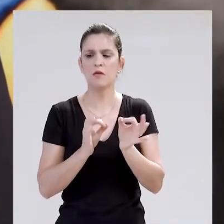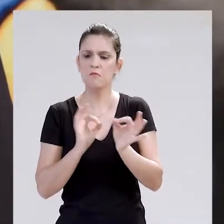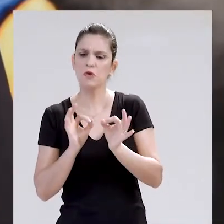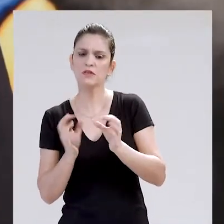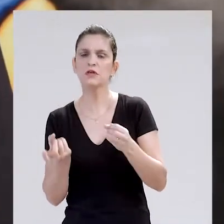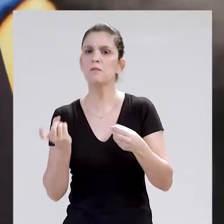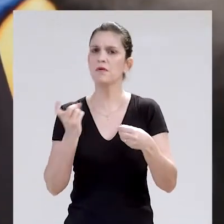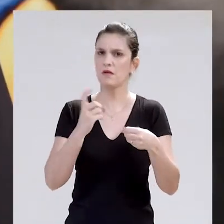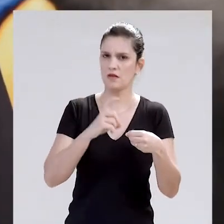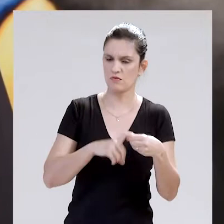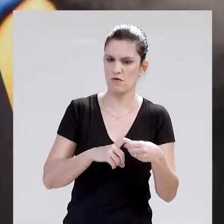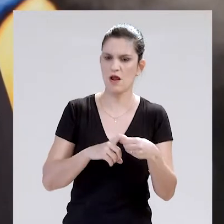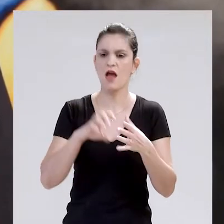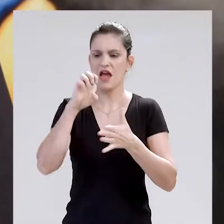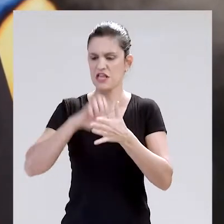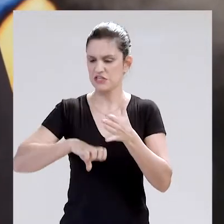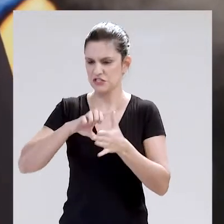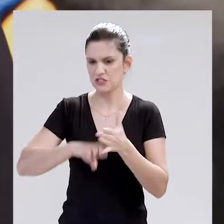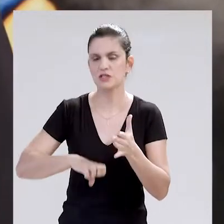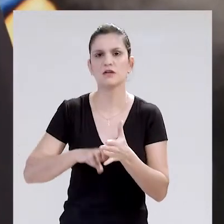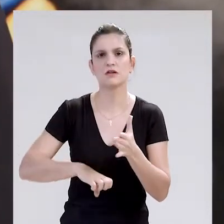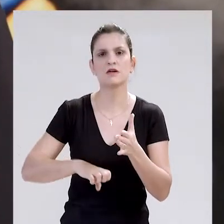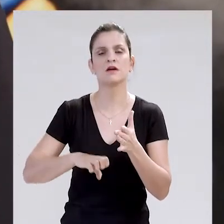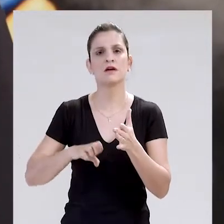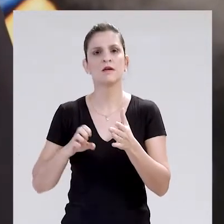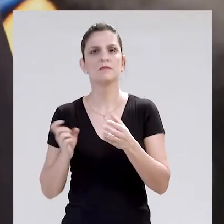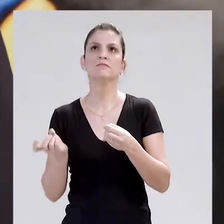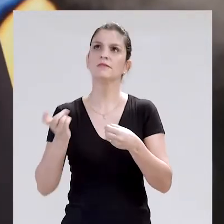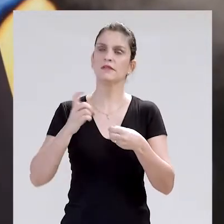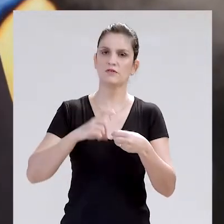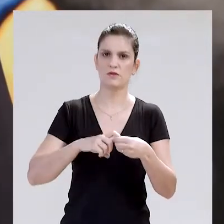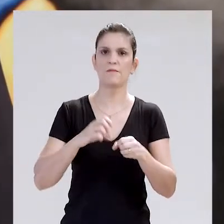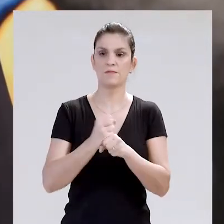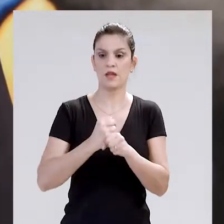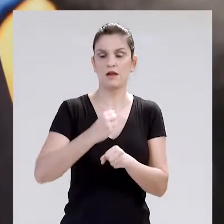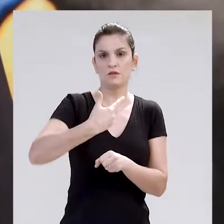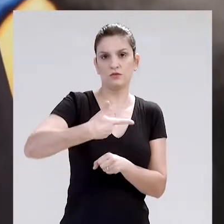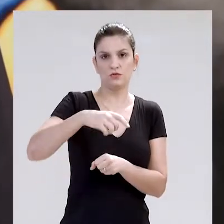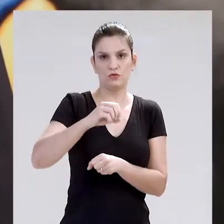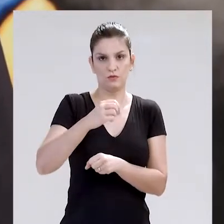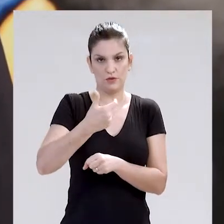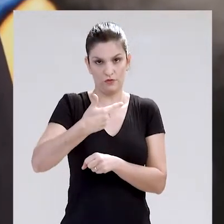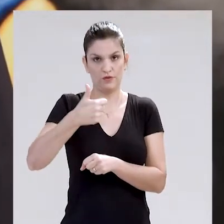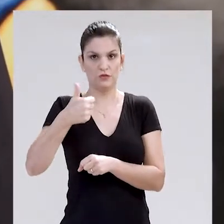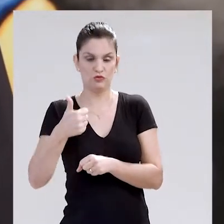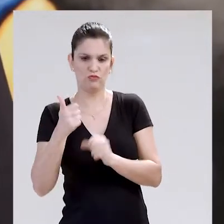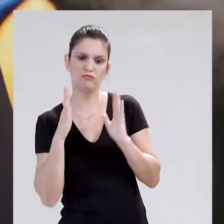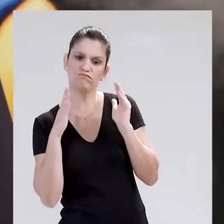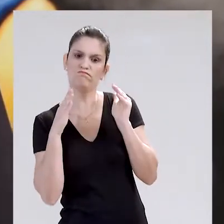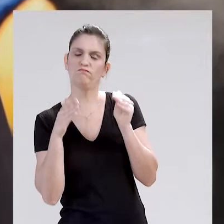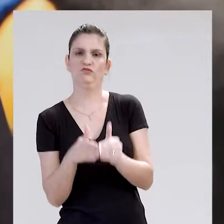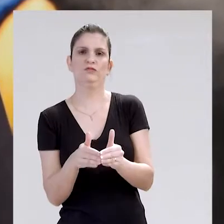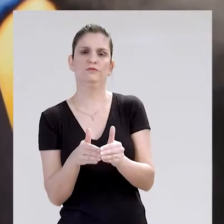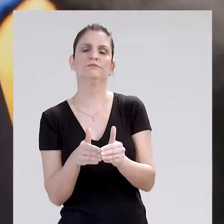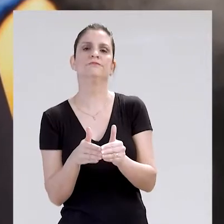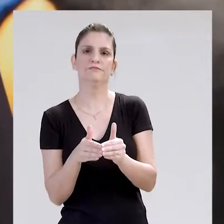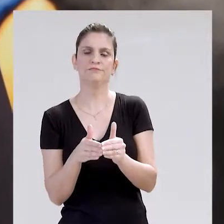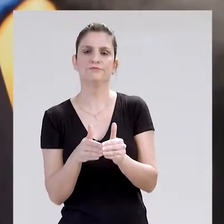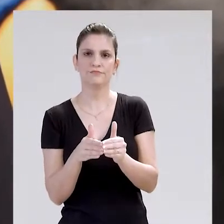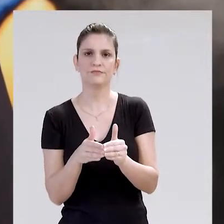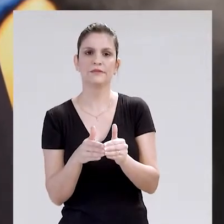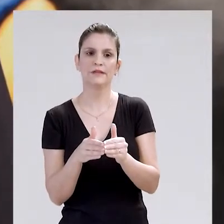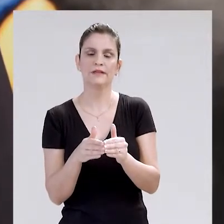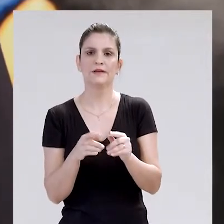retomada, tanto de cirurgias eletivas, de exames, de consultas especializadas. 2021 vai ser um ano